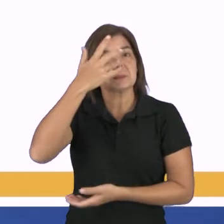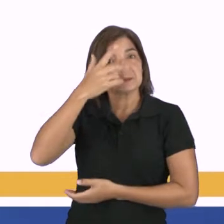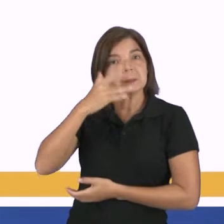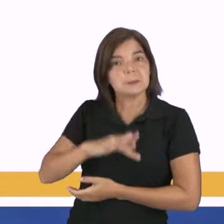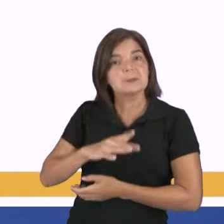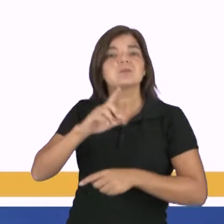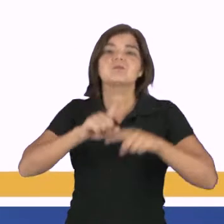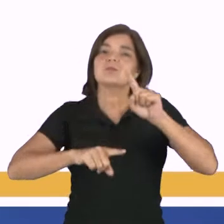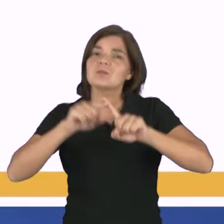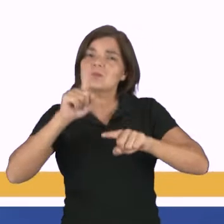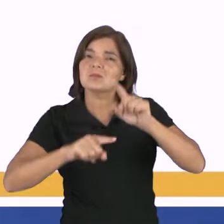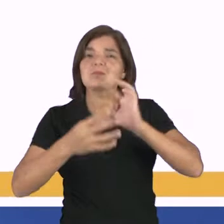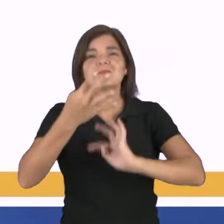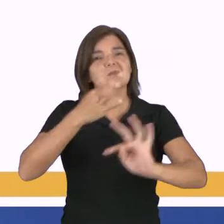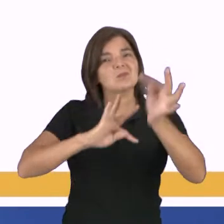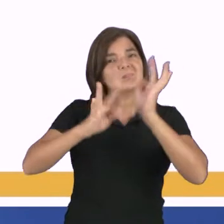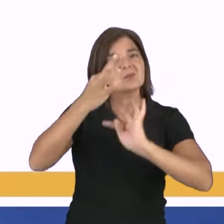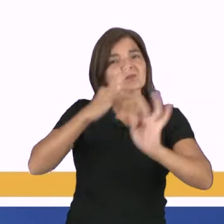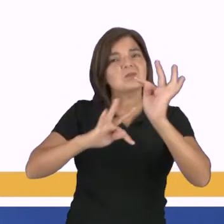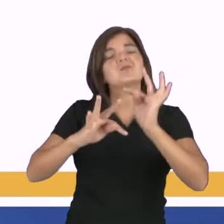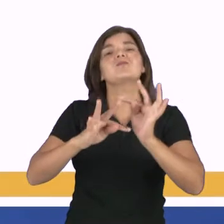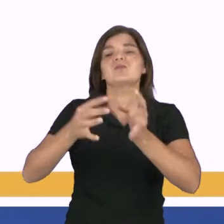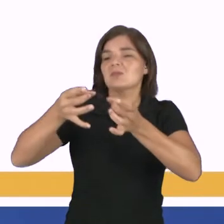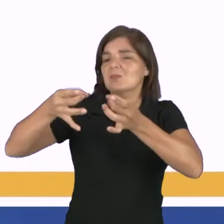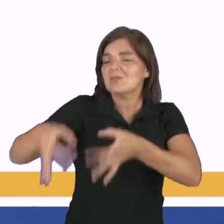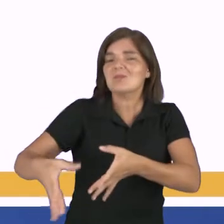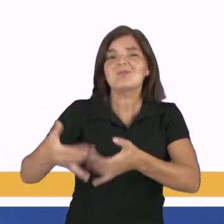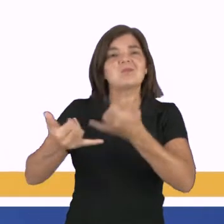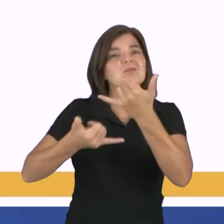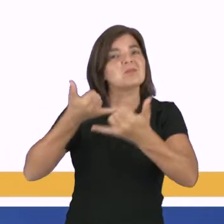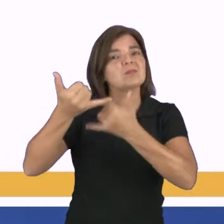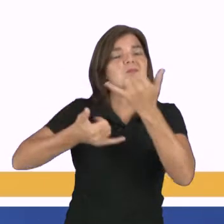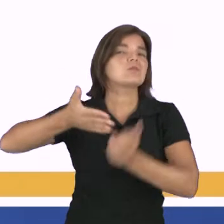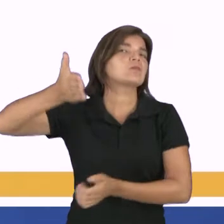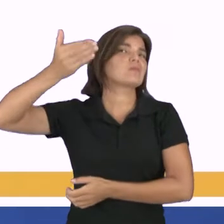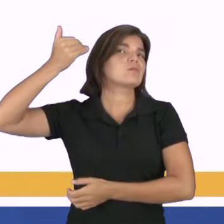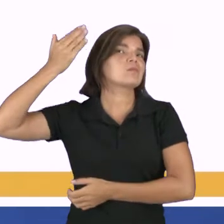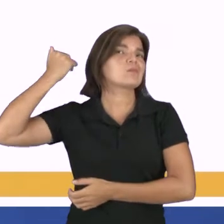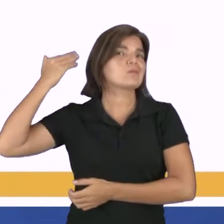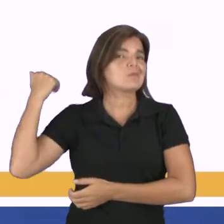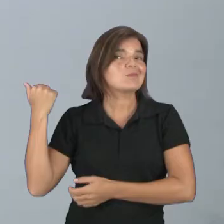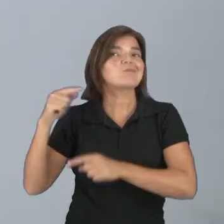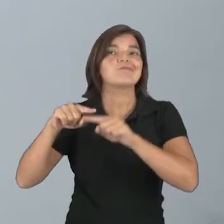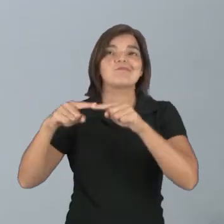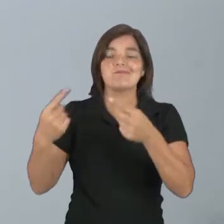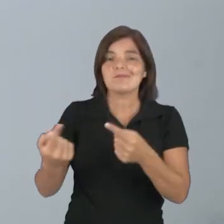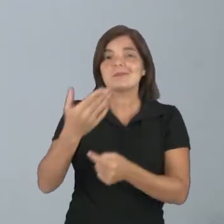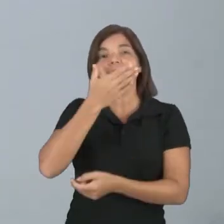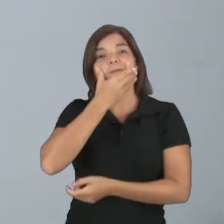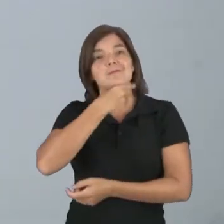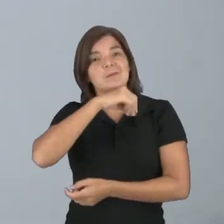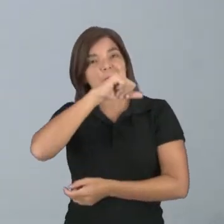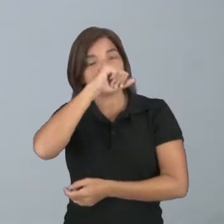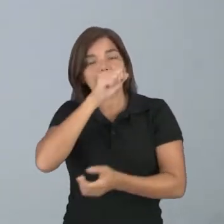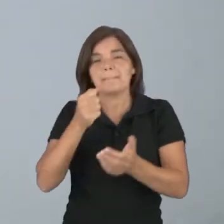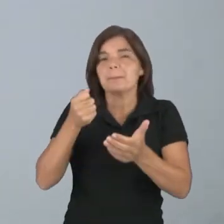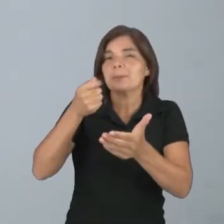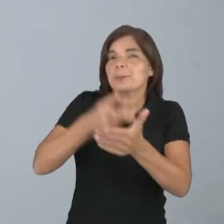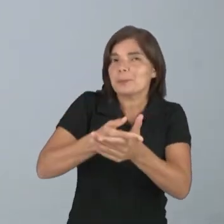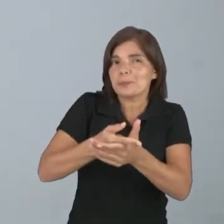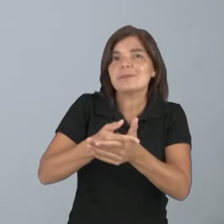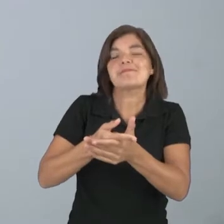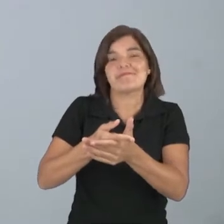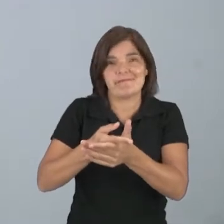equipamentos eletrônicos e abandono de brinquedos tradicionais. Por mais que os pais ainda comprem